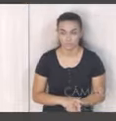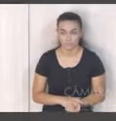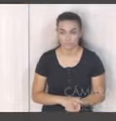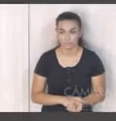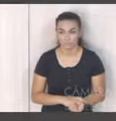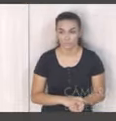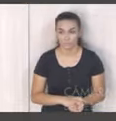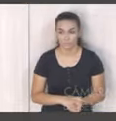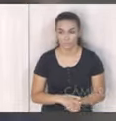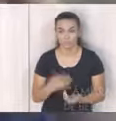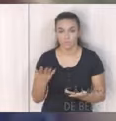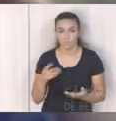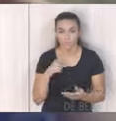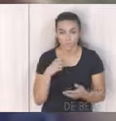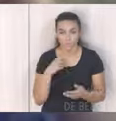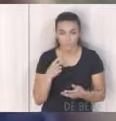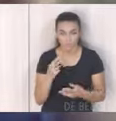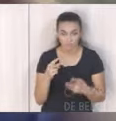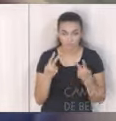baladão baladão você tá nos acompanhando